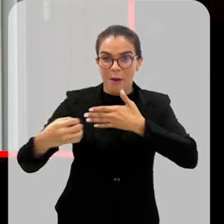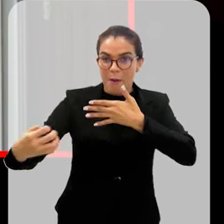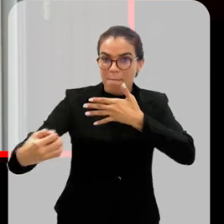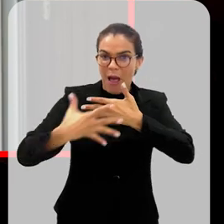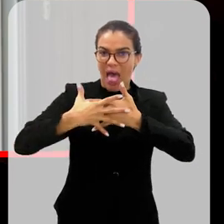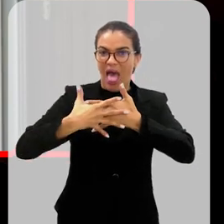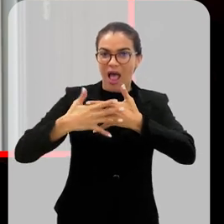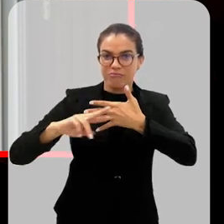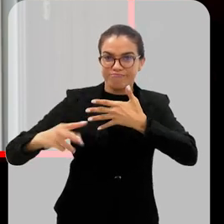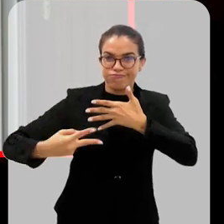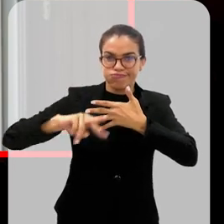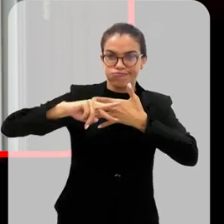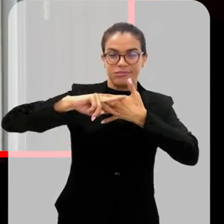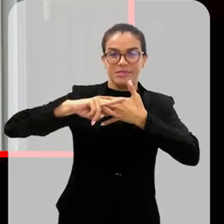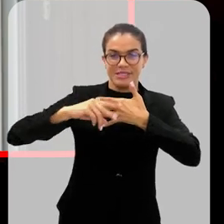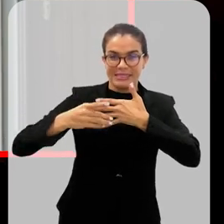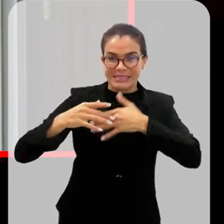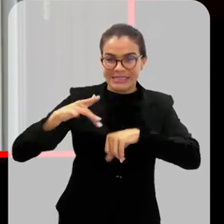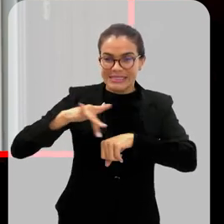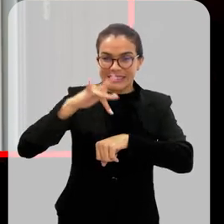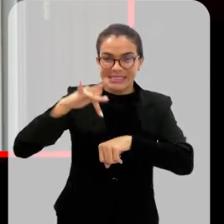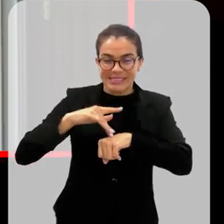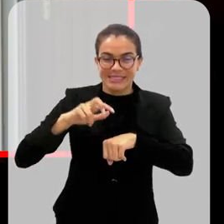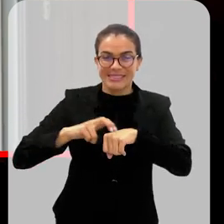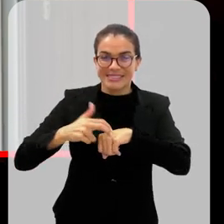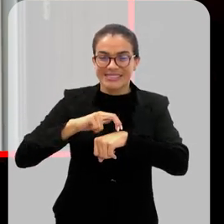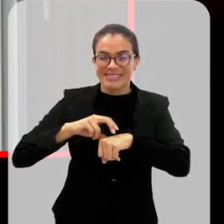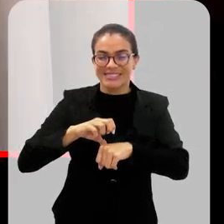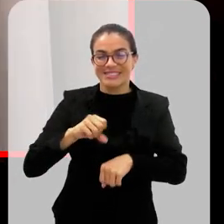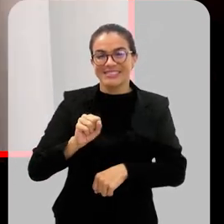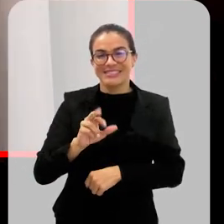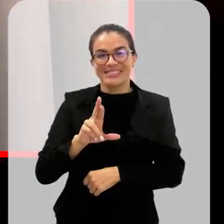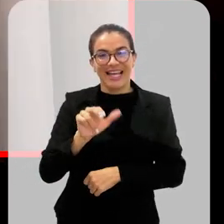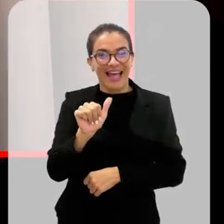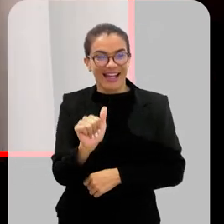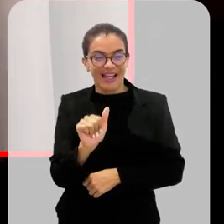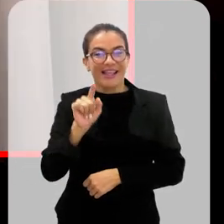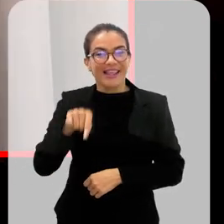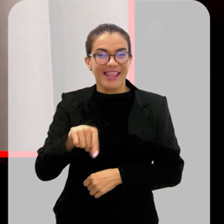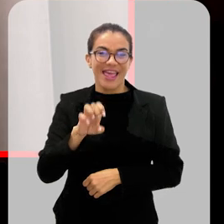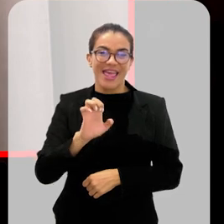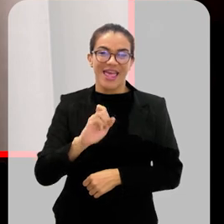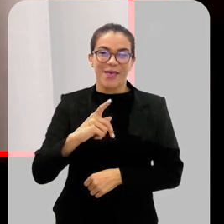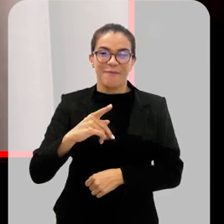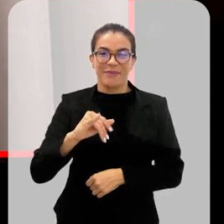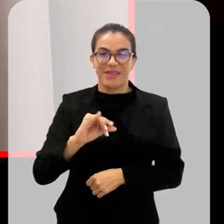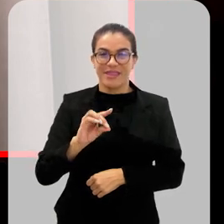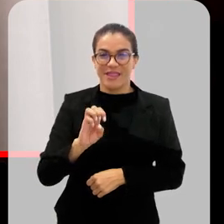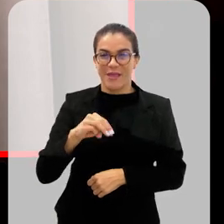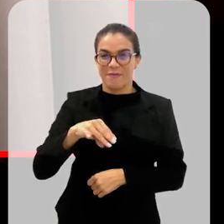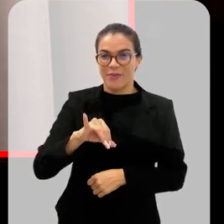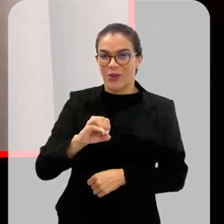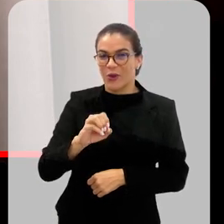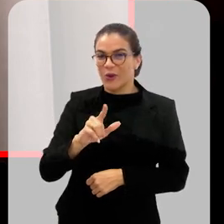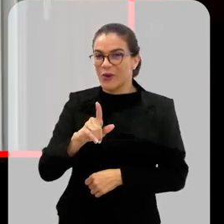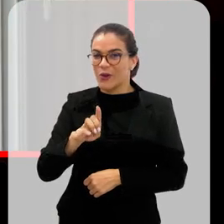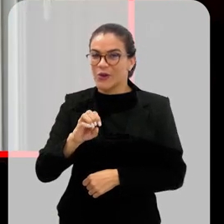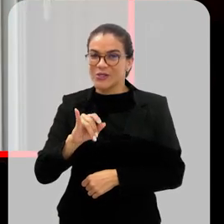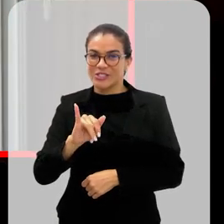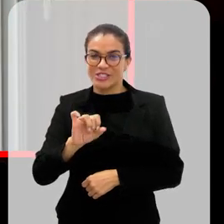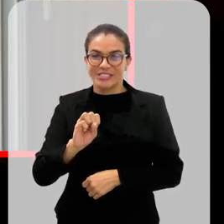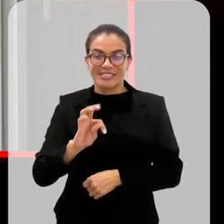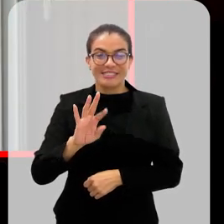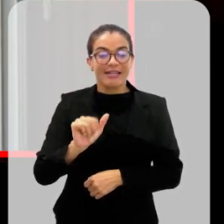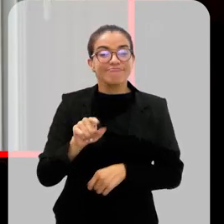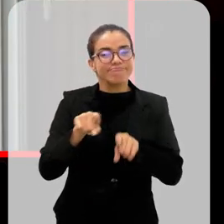de dengue no Rio de Janeiro. Contamos com a presença da Sara de Sousa Oliveira, que é epidemiologista. E